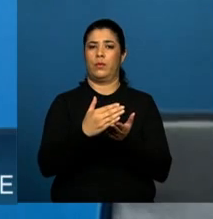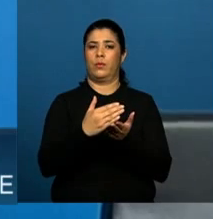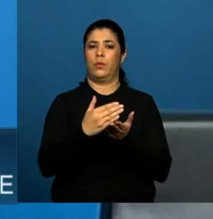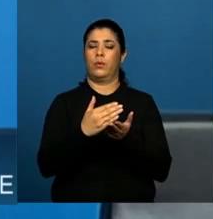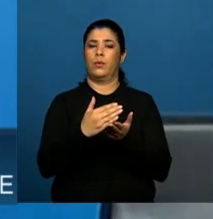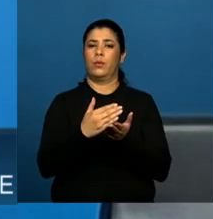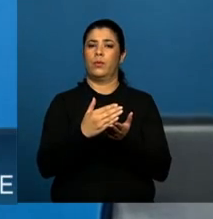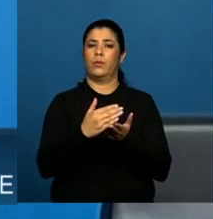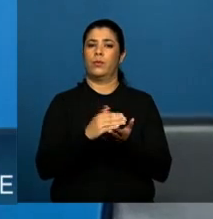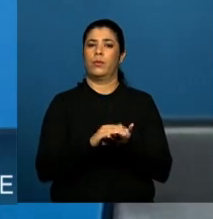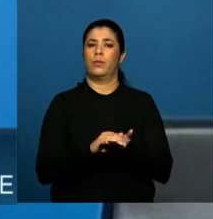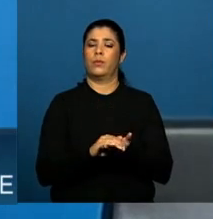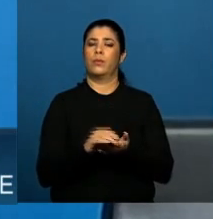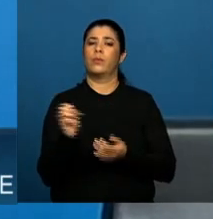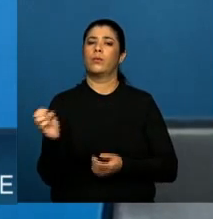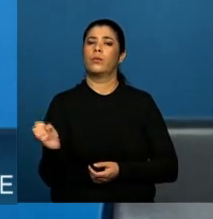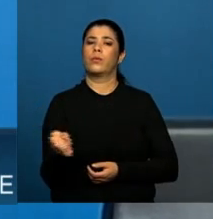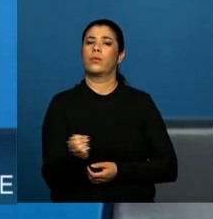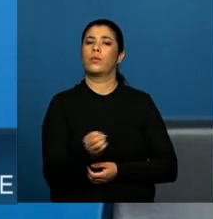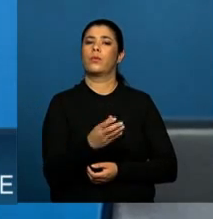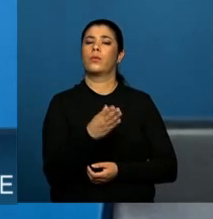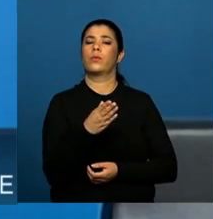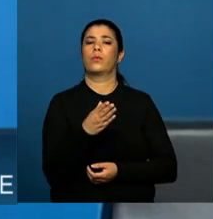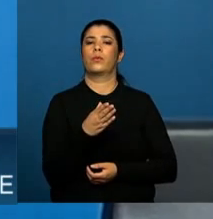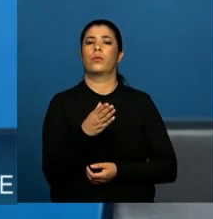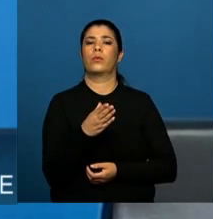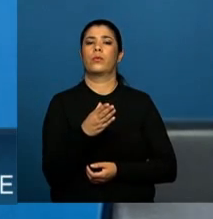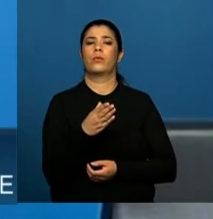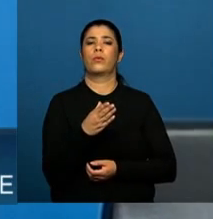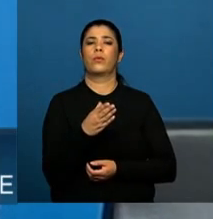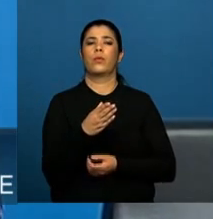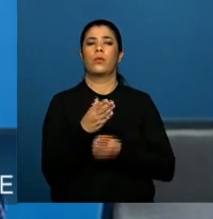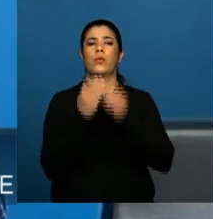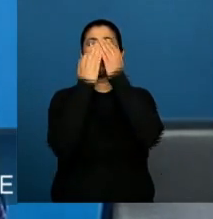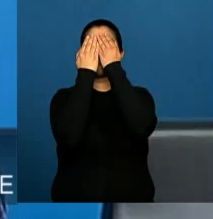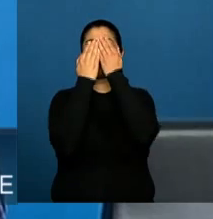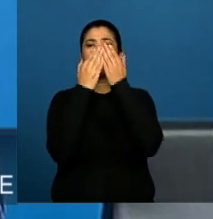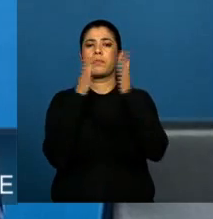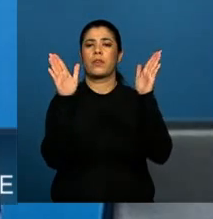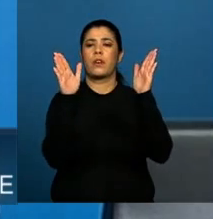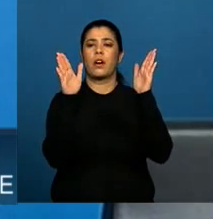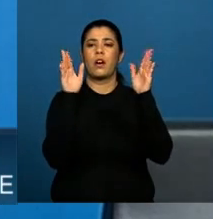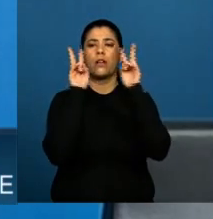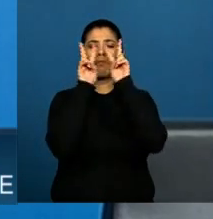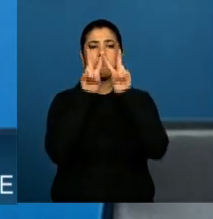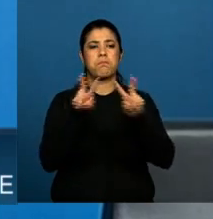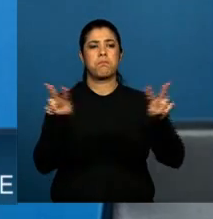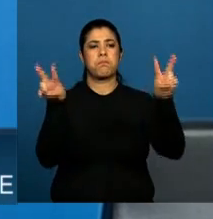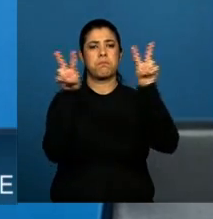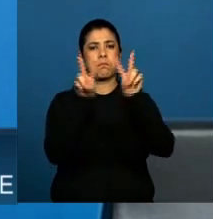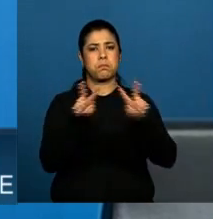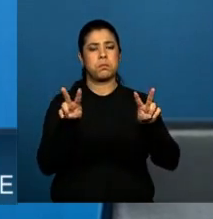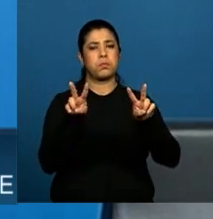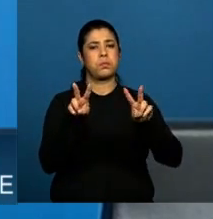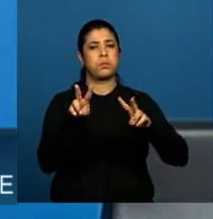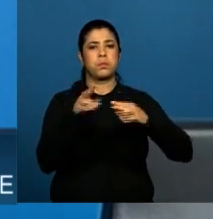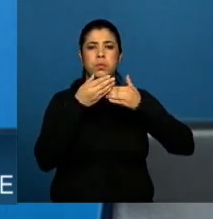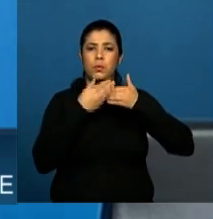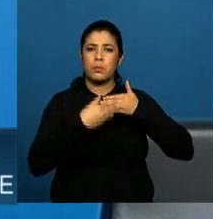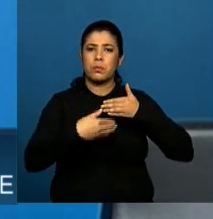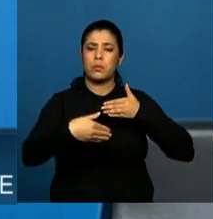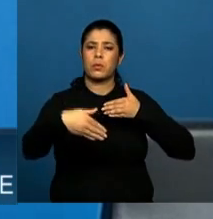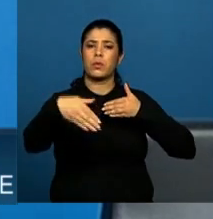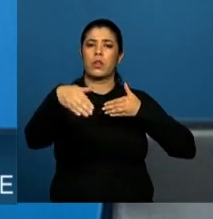abriu um novo horizonte de democratização da vida